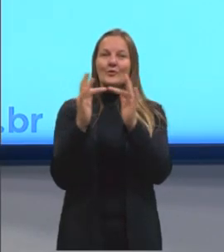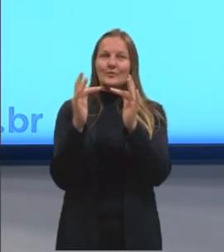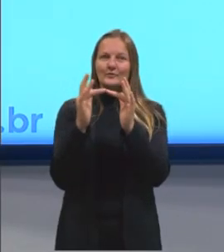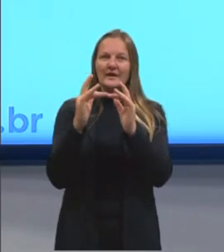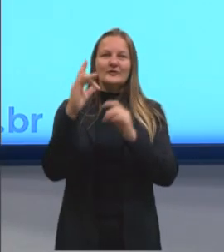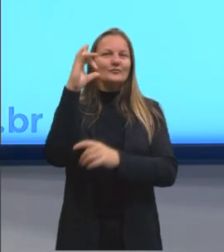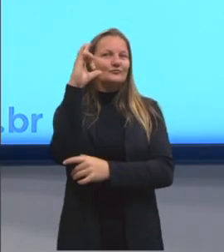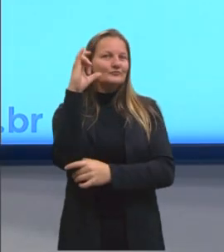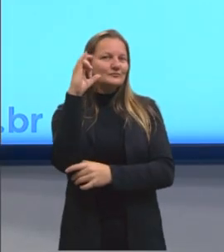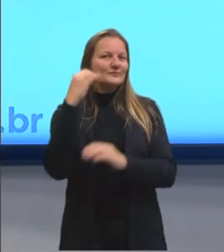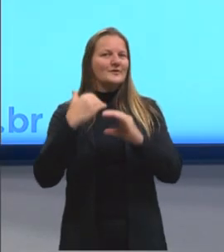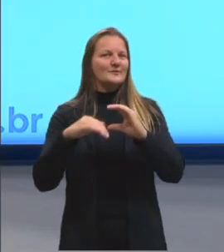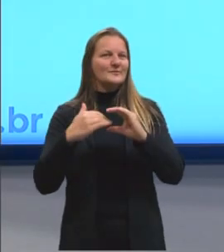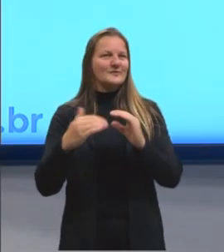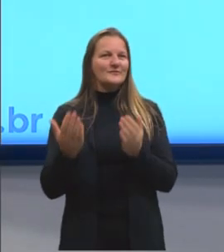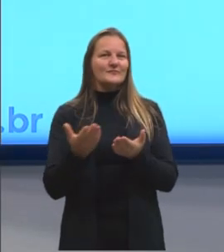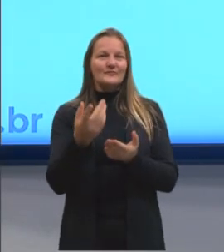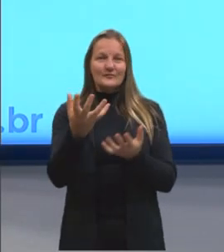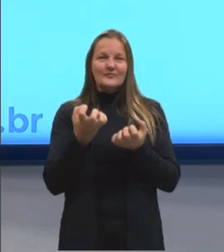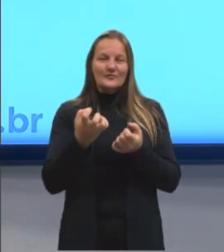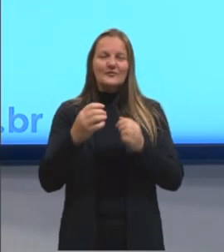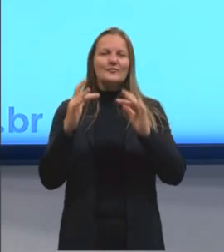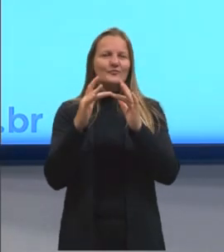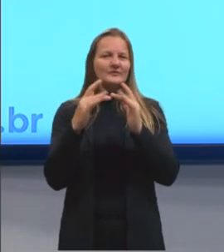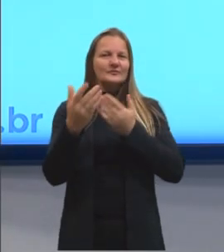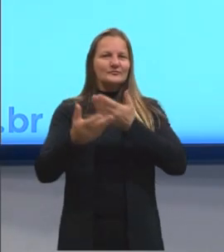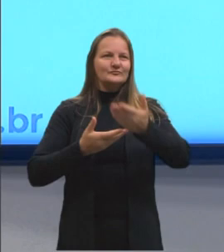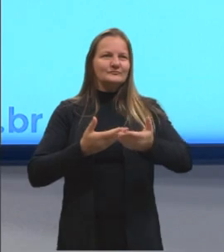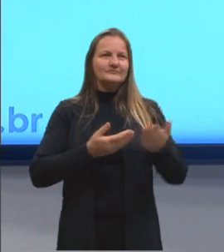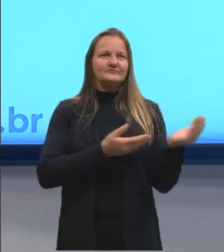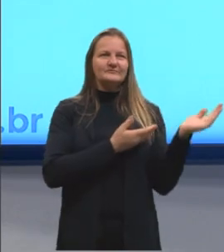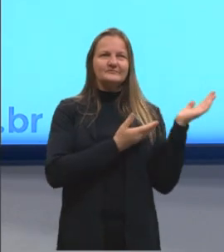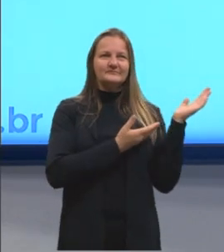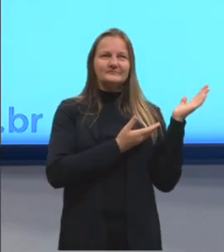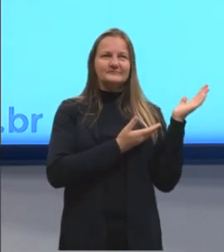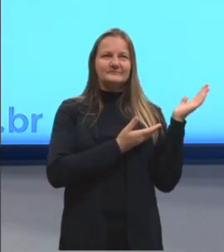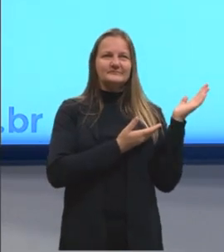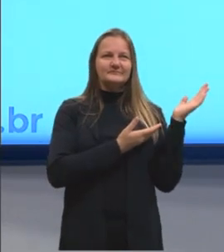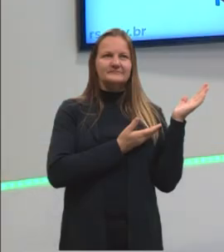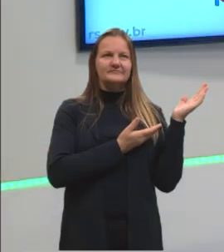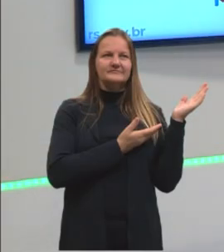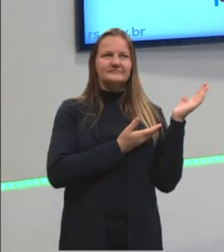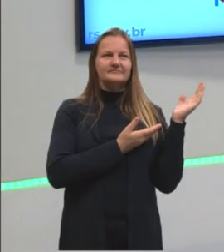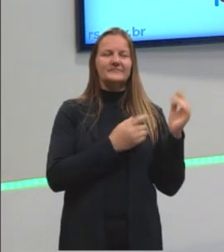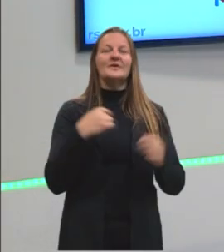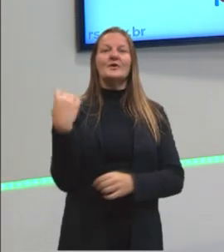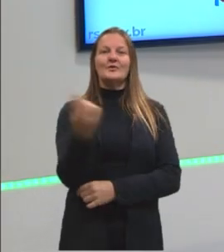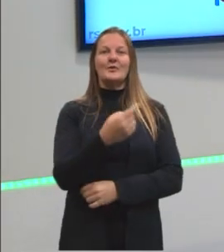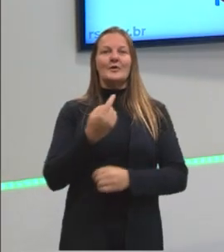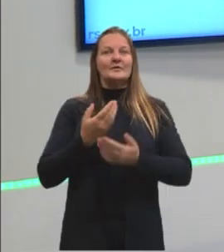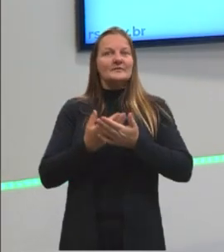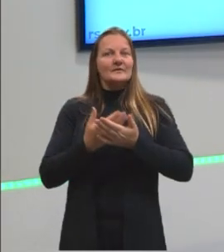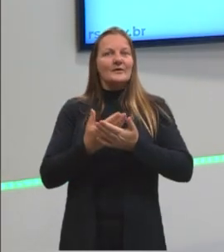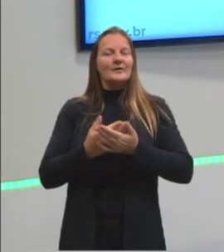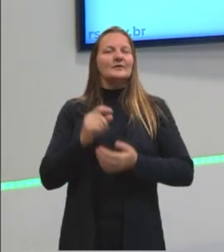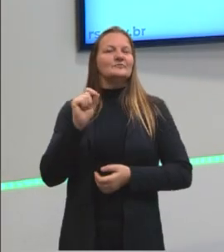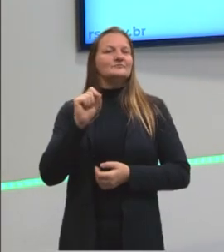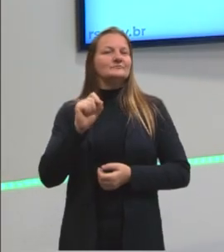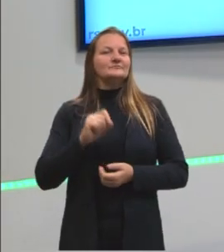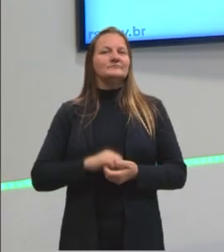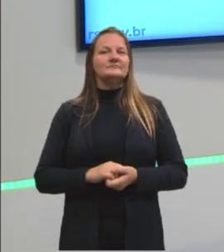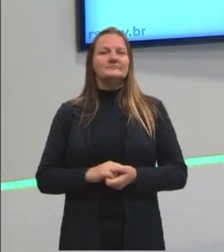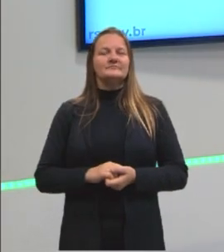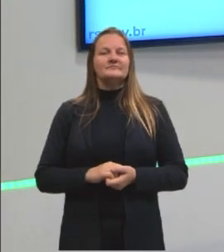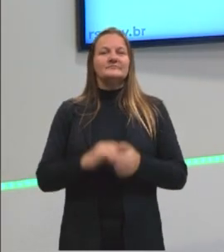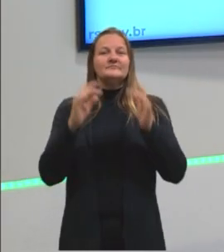também o e-mail, caso vocês queiram entrar em contato. Nós vamos então para mais uma aula agora. Nossa aula